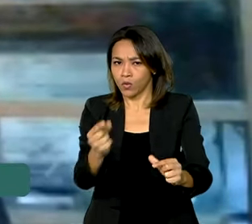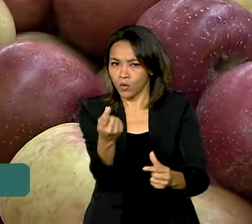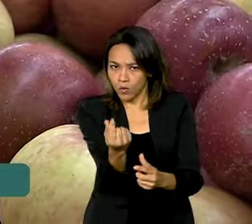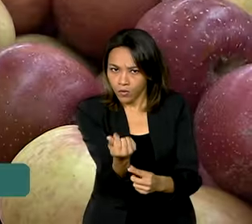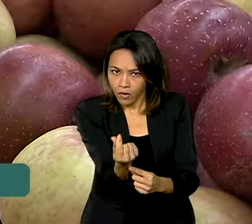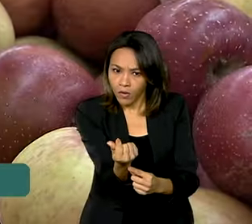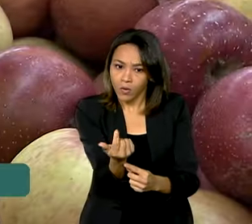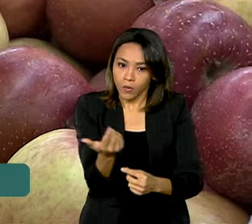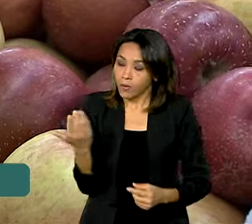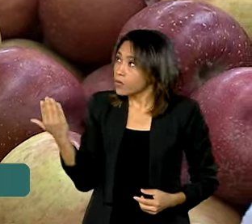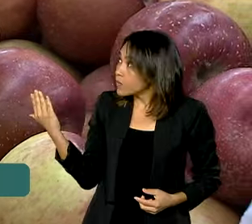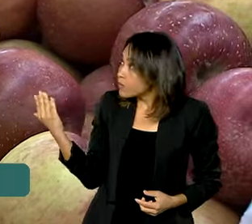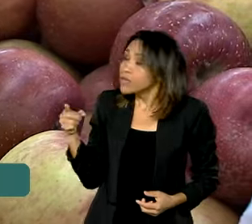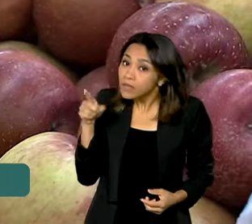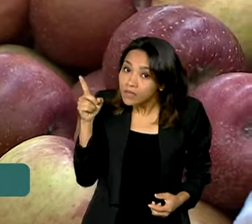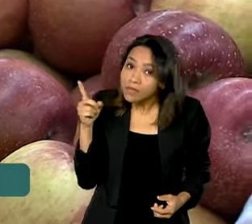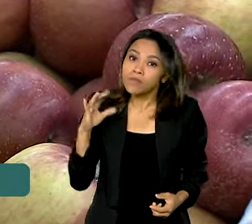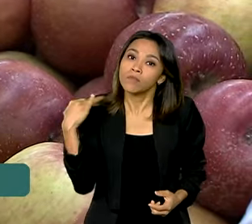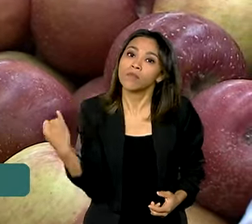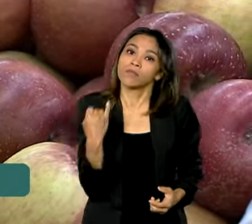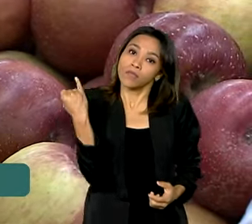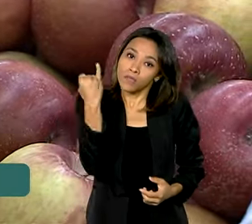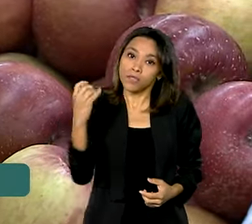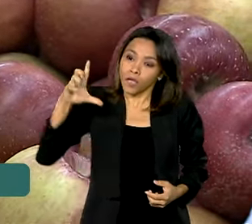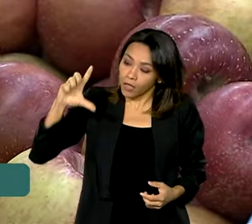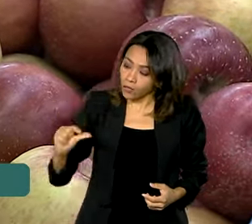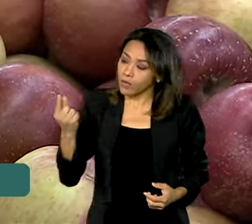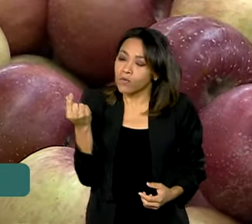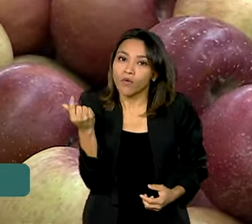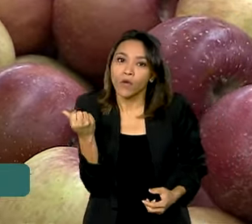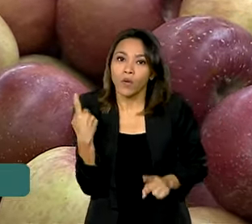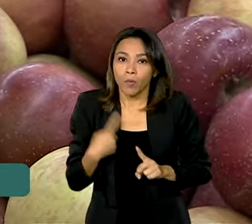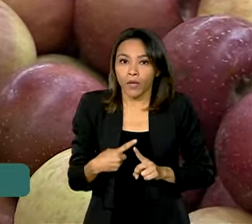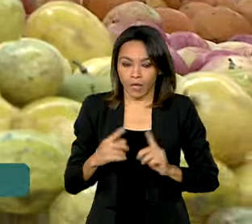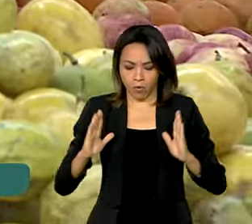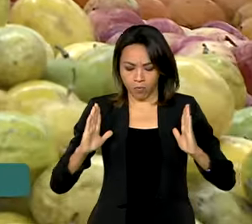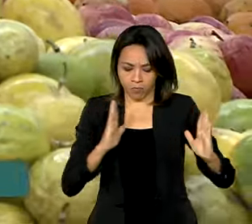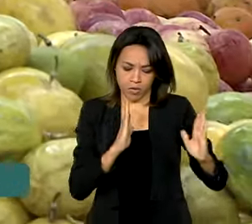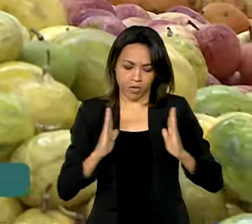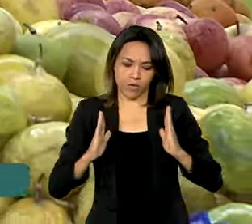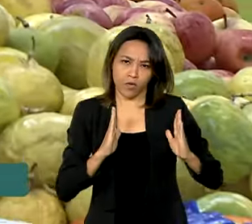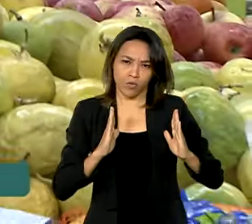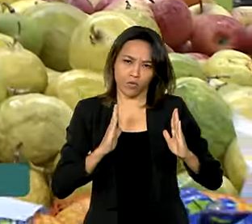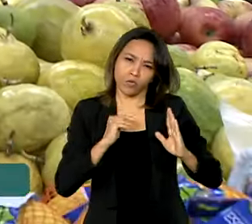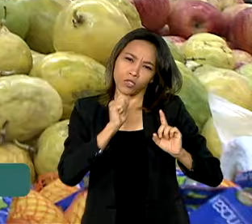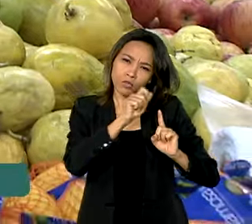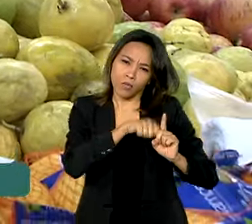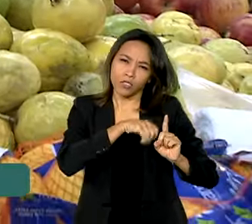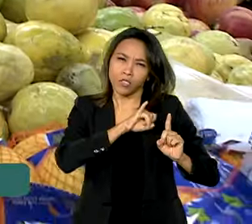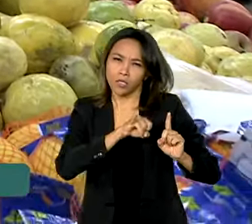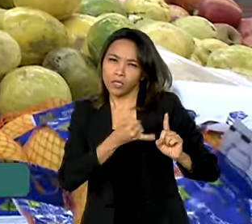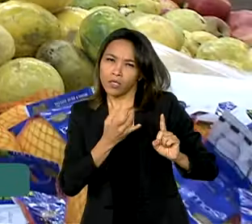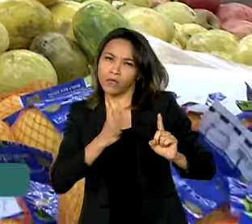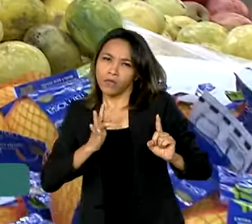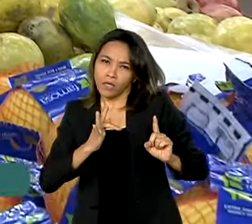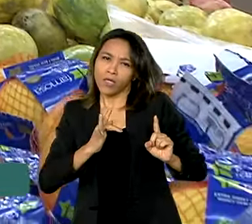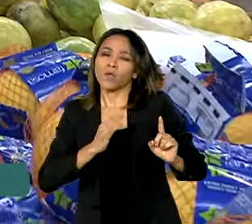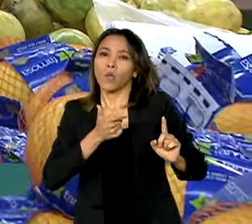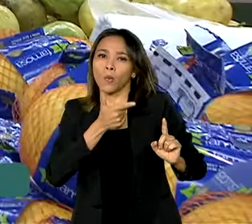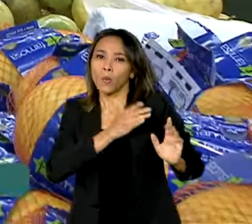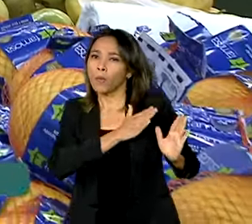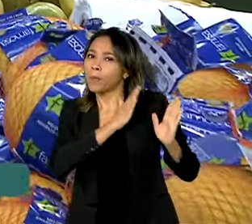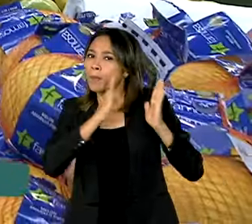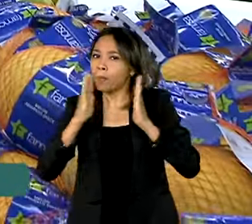daí é realmente algo muito importante, porque passado o período de começo do ano, a gente conseguiu fazer